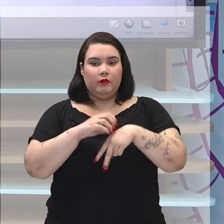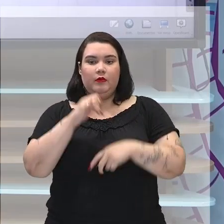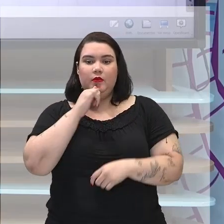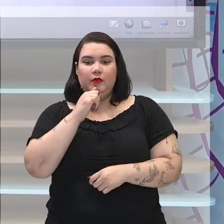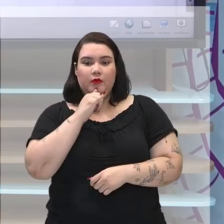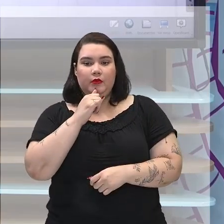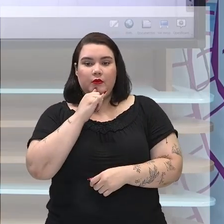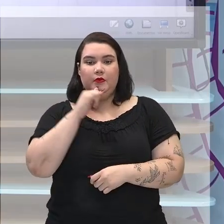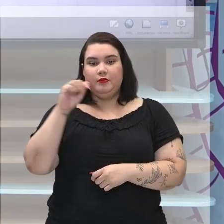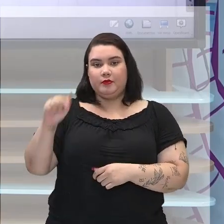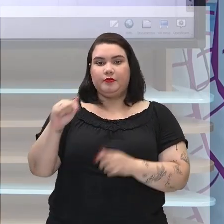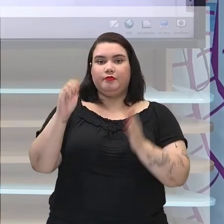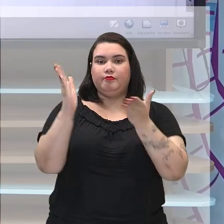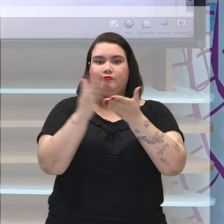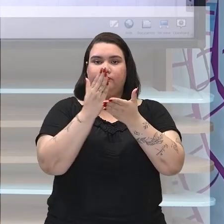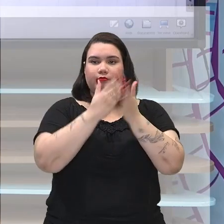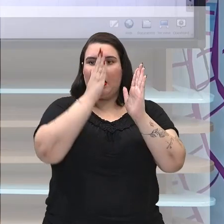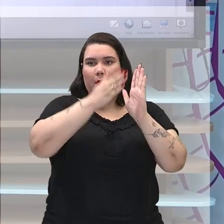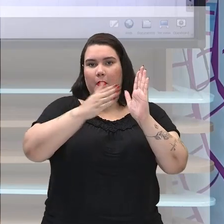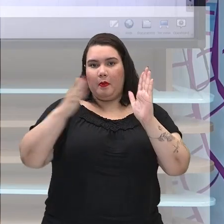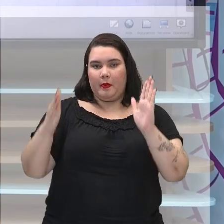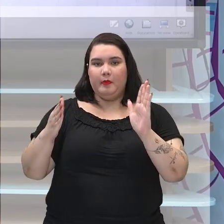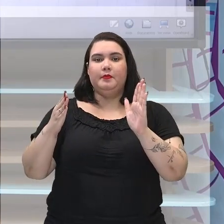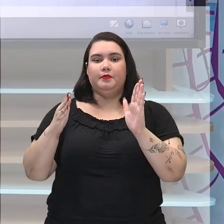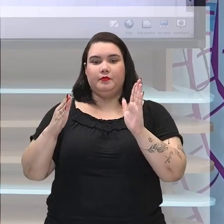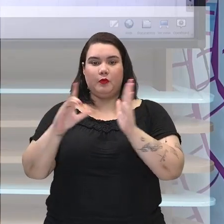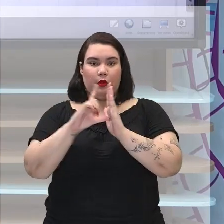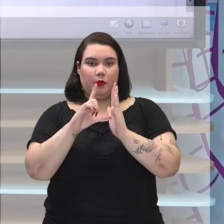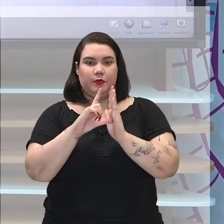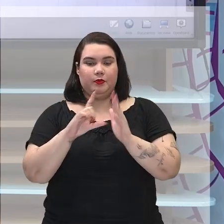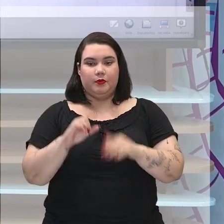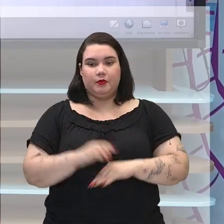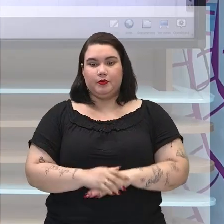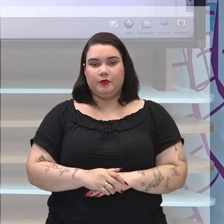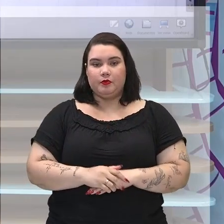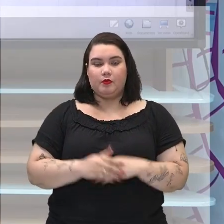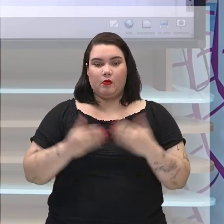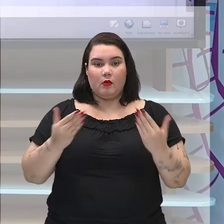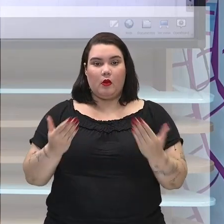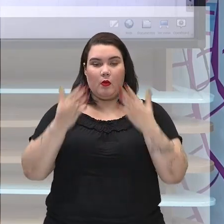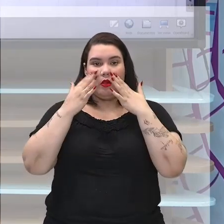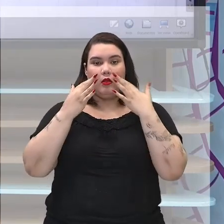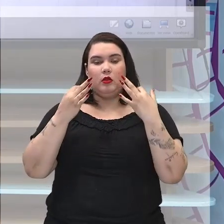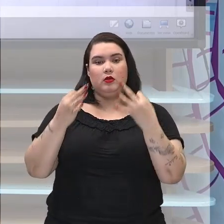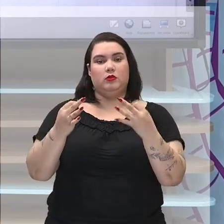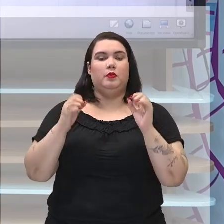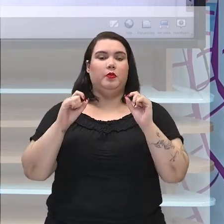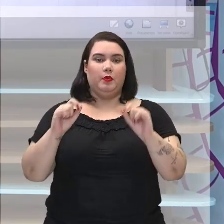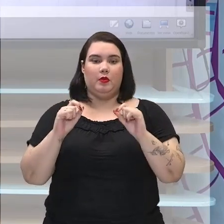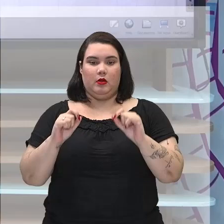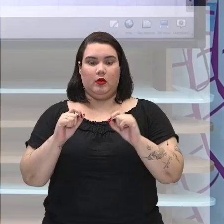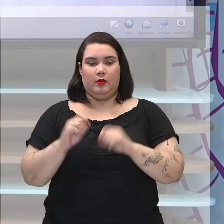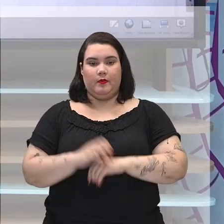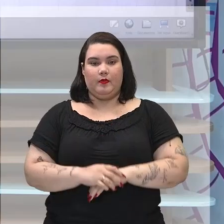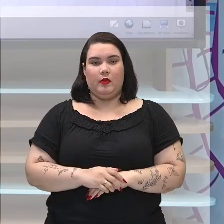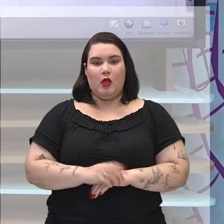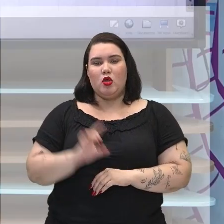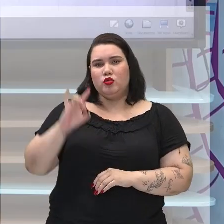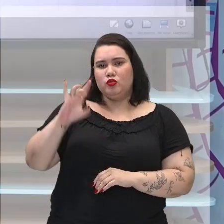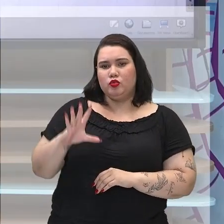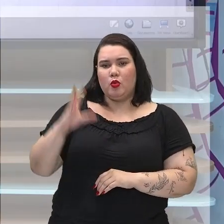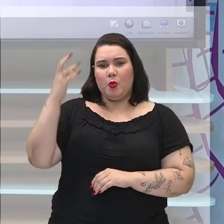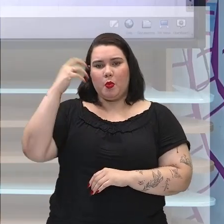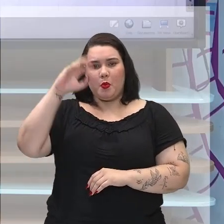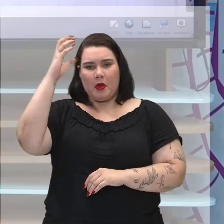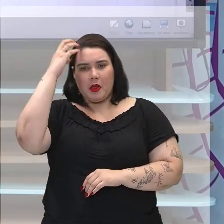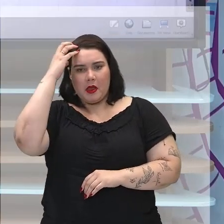biblioteca, é importante atentarmos que a vinda da família real portuguesa não é somente, né, o rei, a rainha